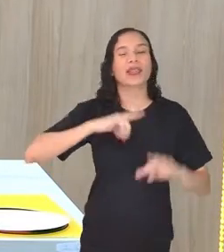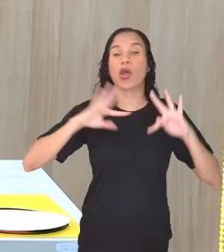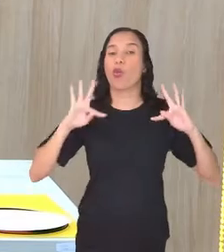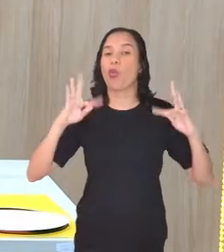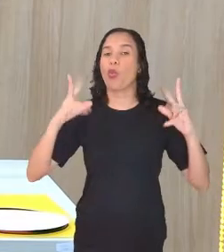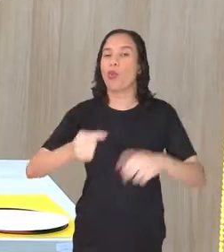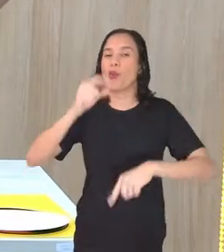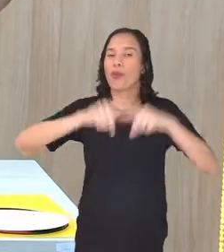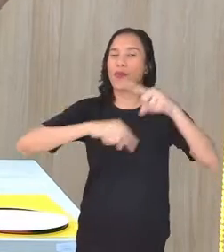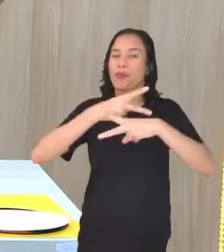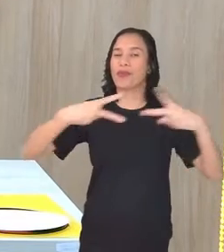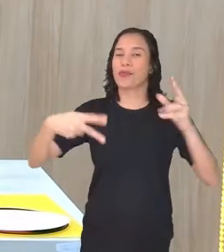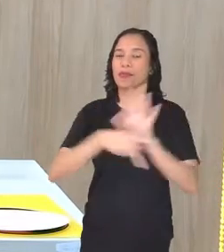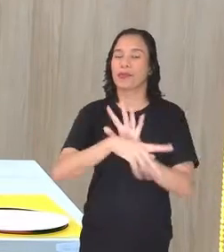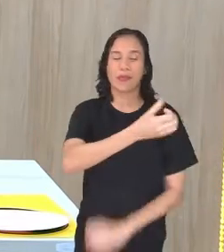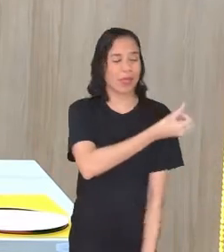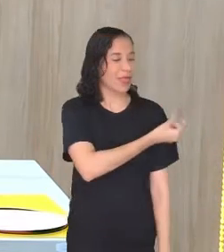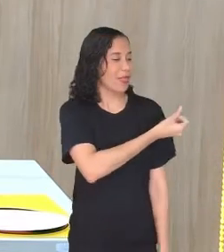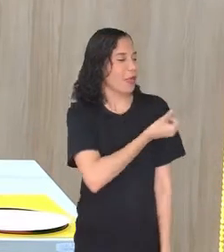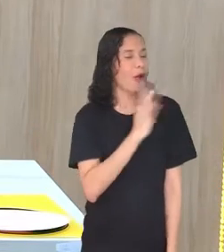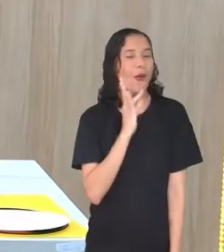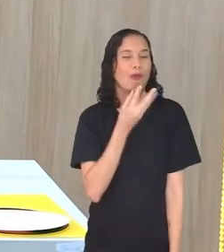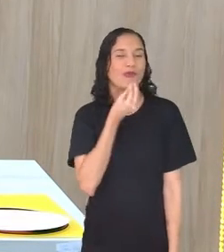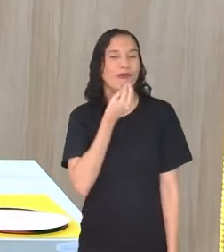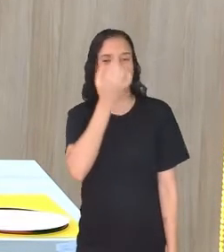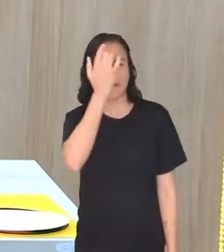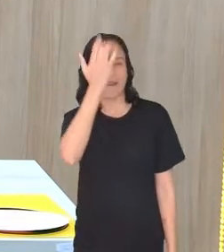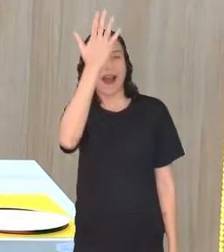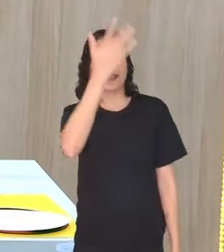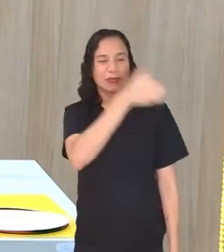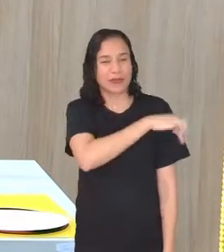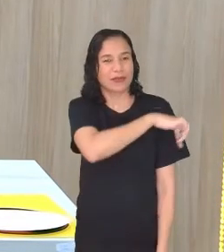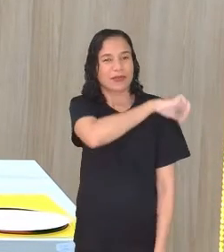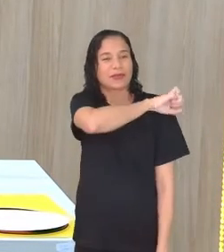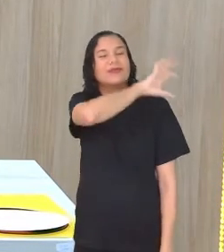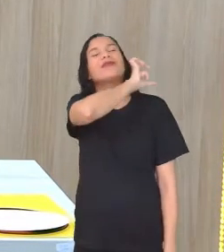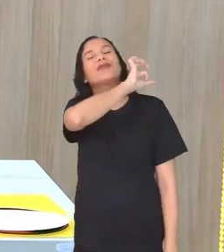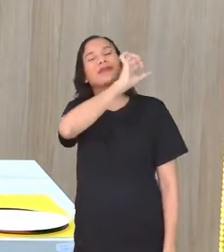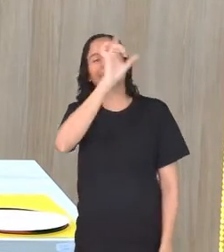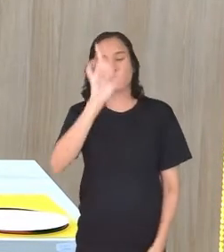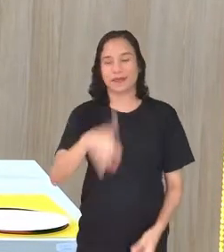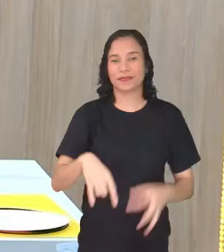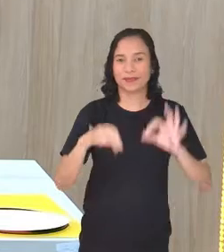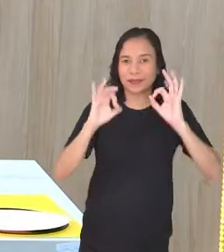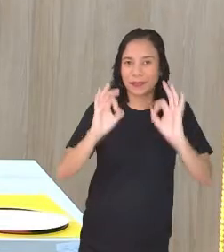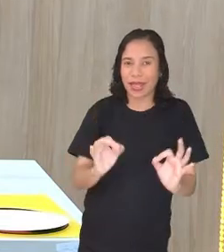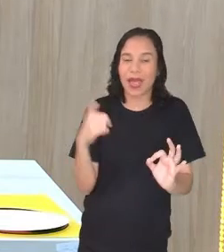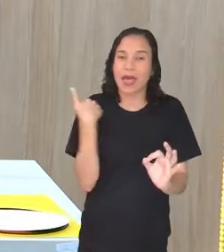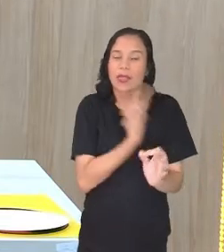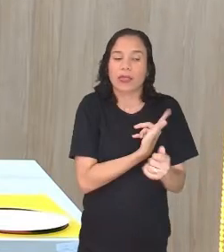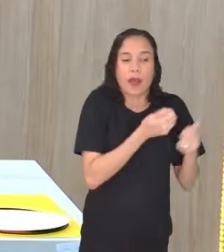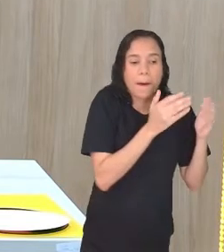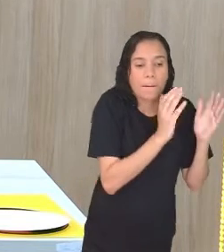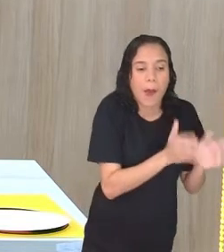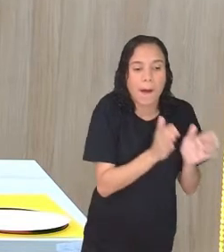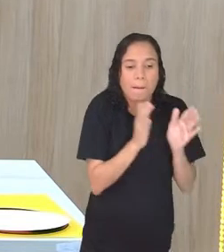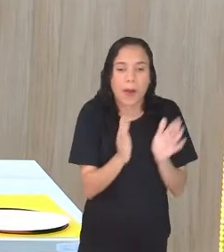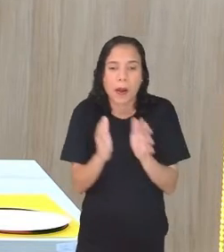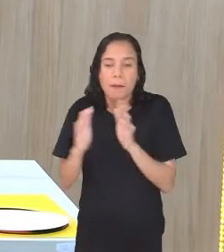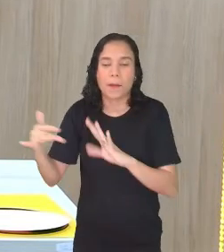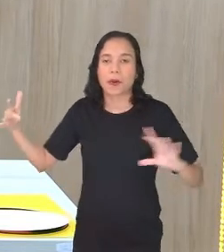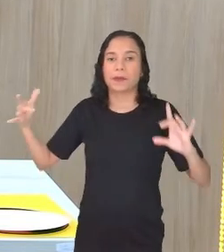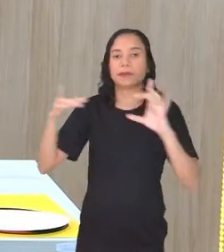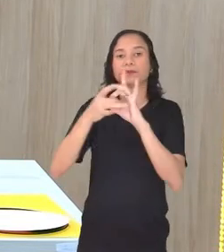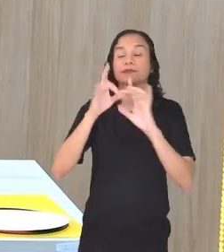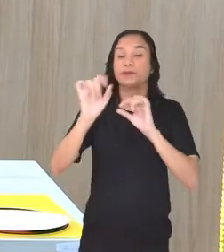a bagagem do sexto ano. Vai ficar fácil, fácil. É assim que a matemática fica fácil. Fazendo as conexões. Olha